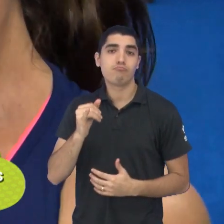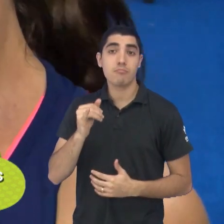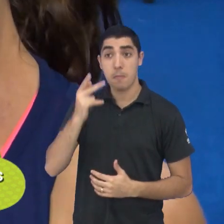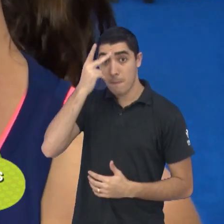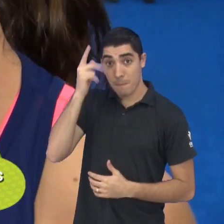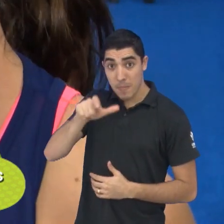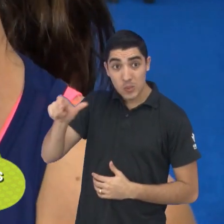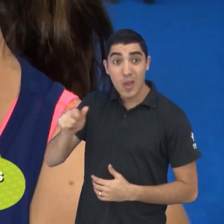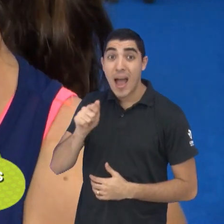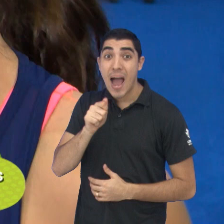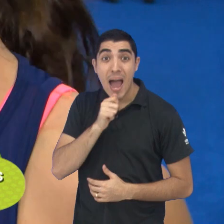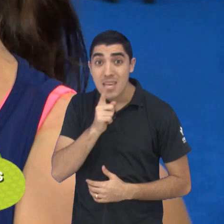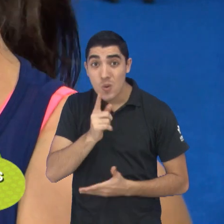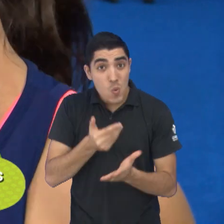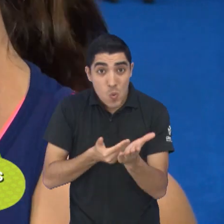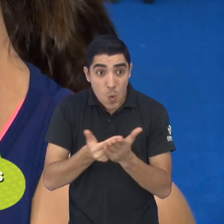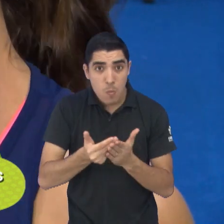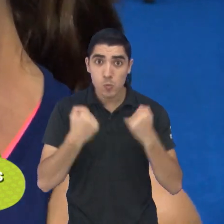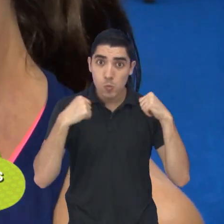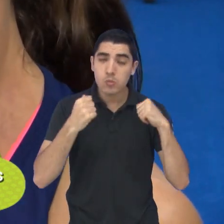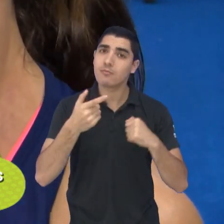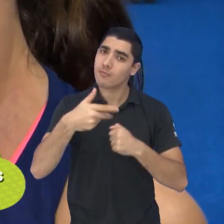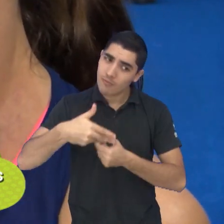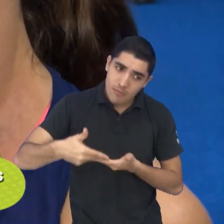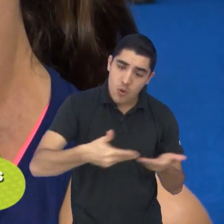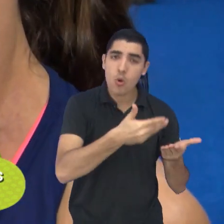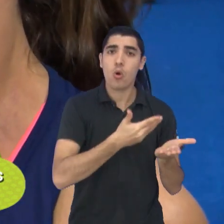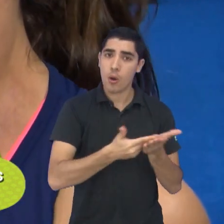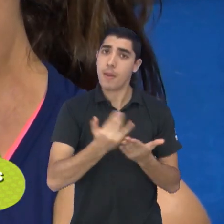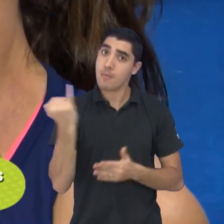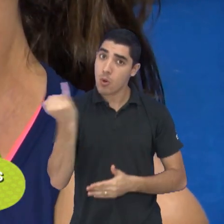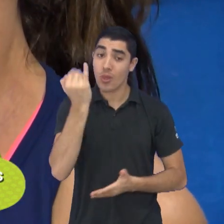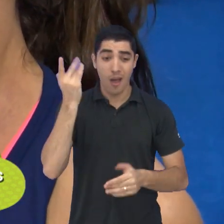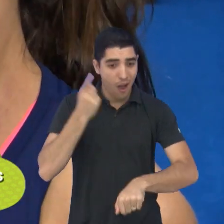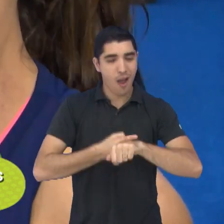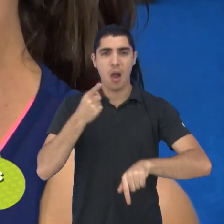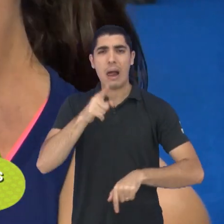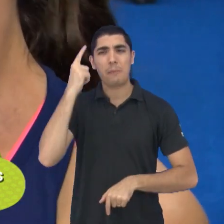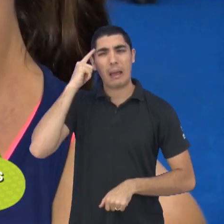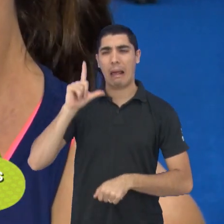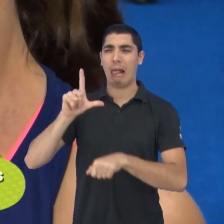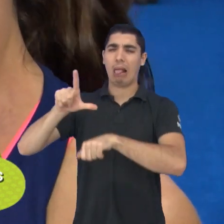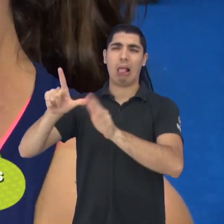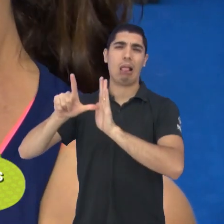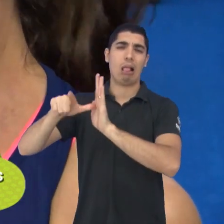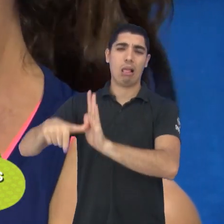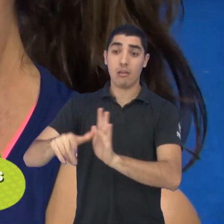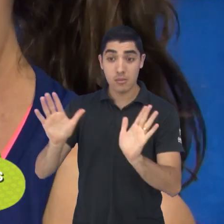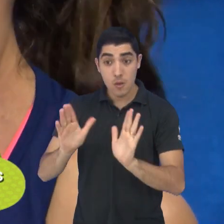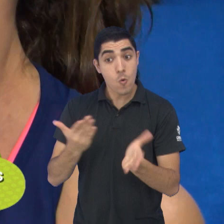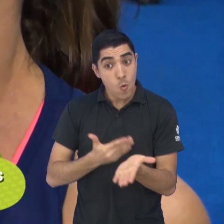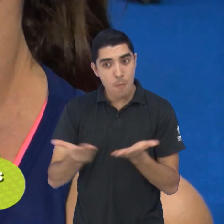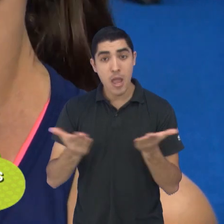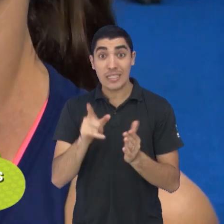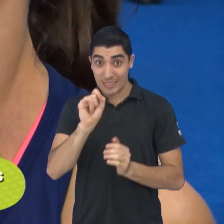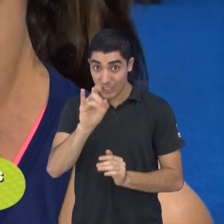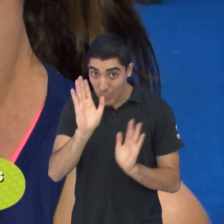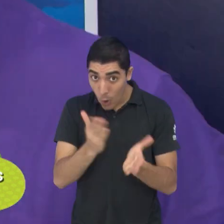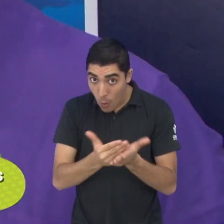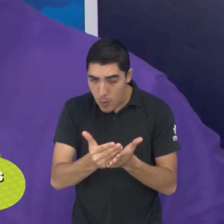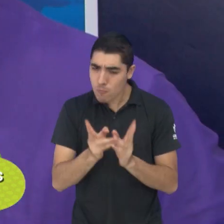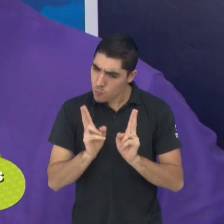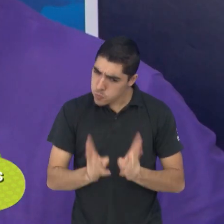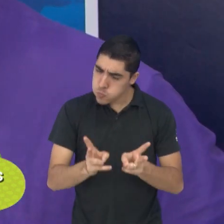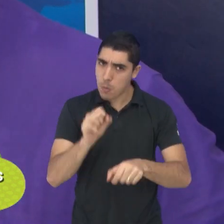ainda não começou, precisa começar, porque nunca é tarde para começar. E se você já começou, seja constante e não pare nunca.